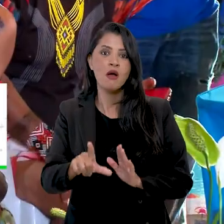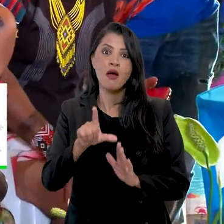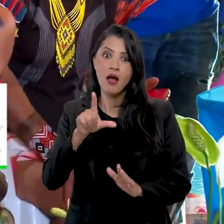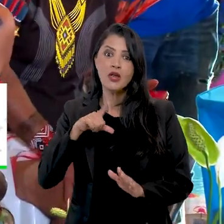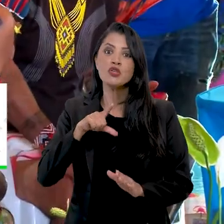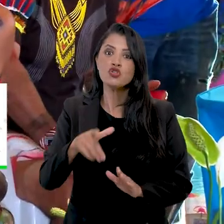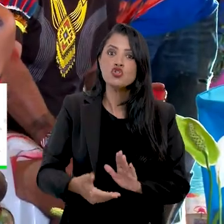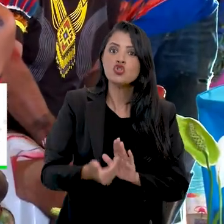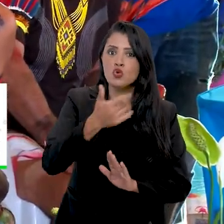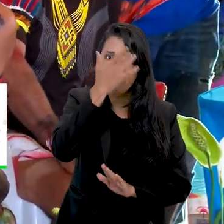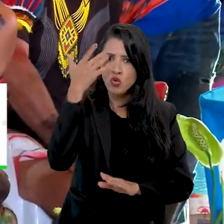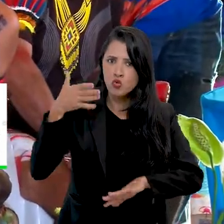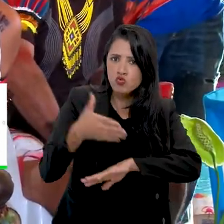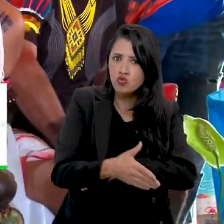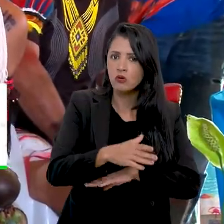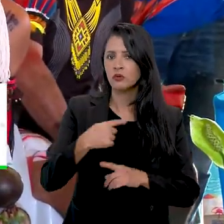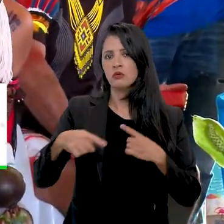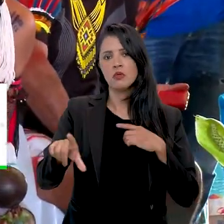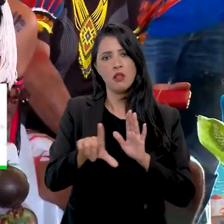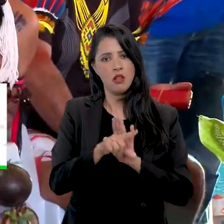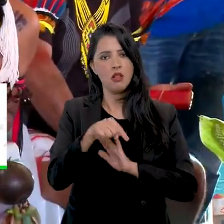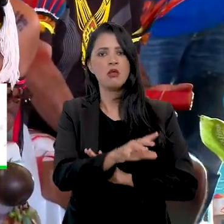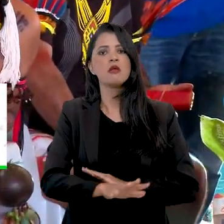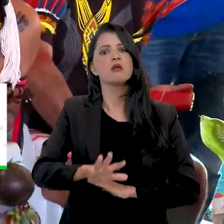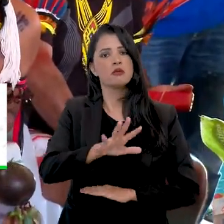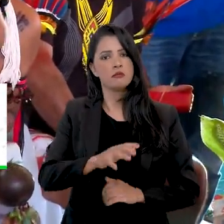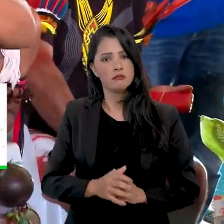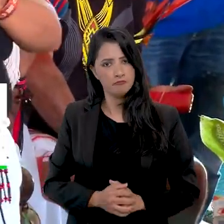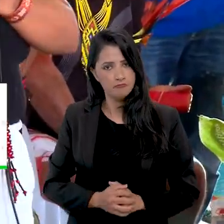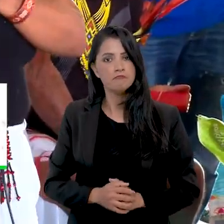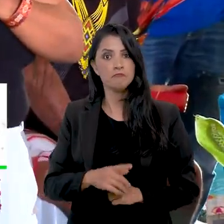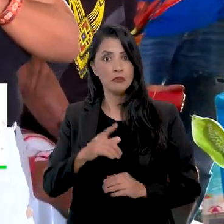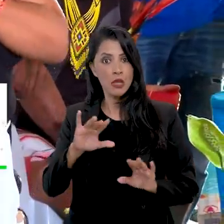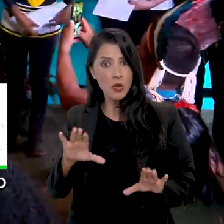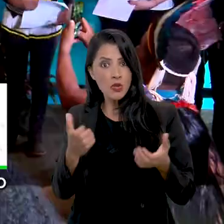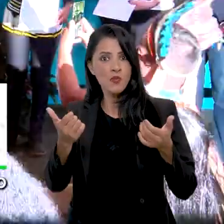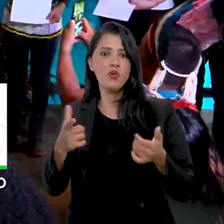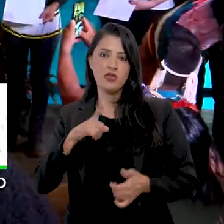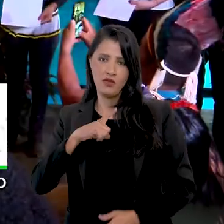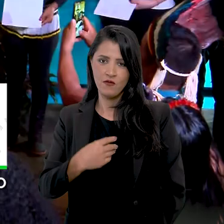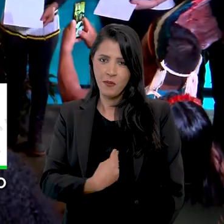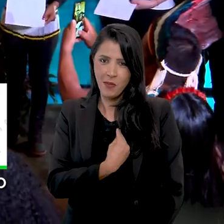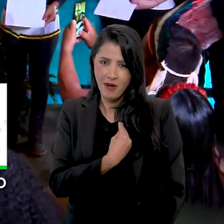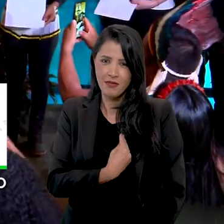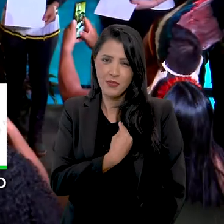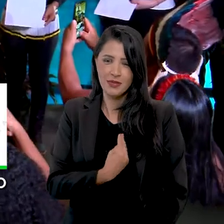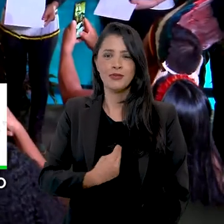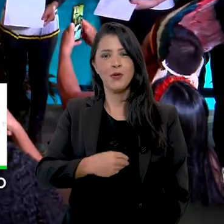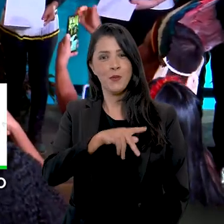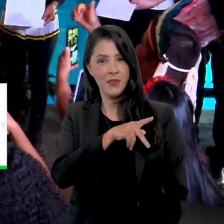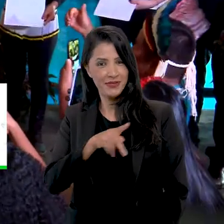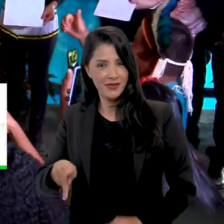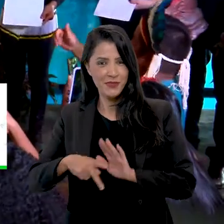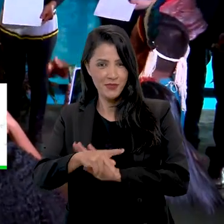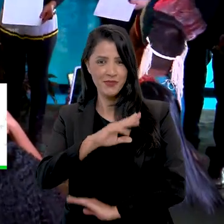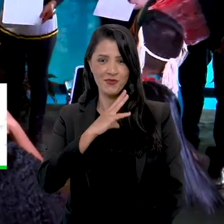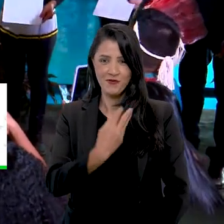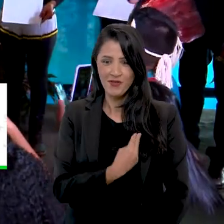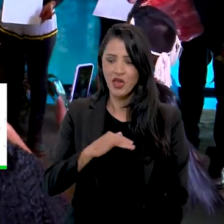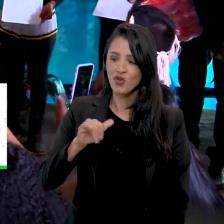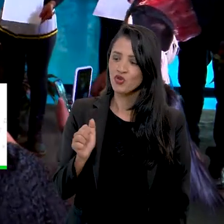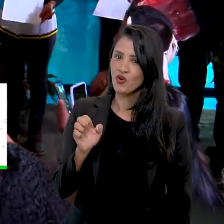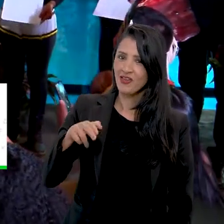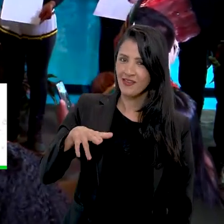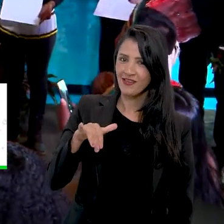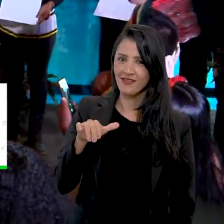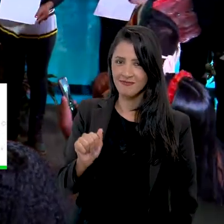no Pará, após a retirada de ocupantes ilegais na região. A cerimônia contou com a participação da presidenta